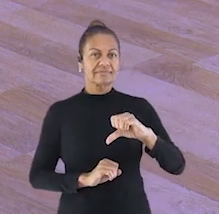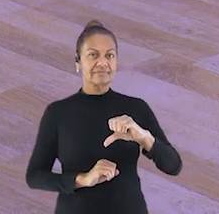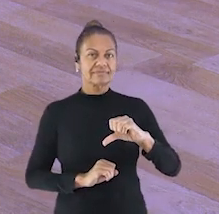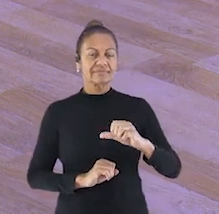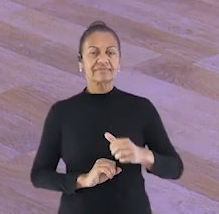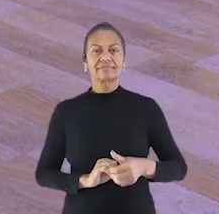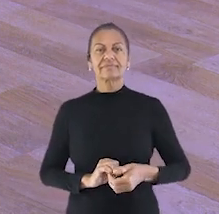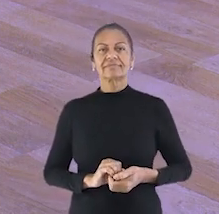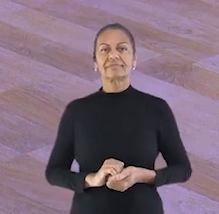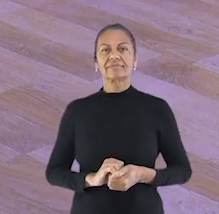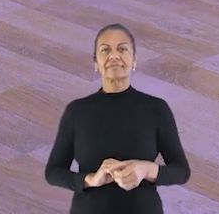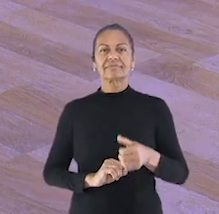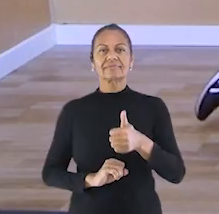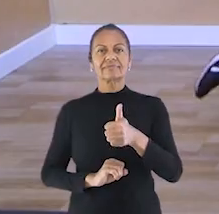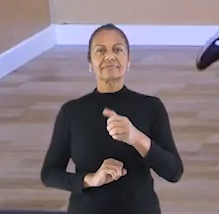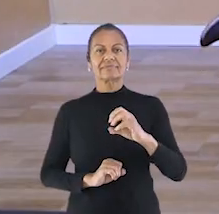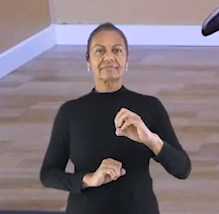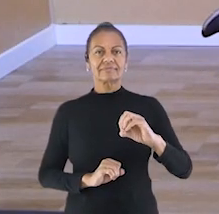nove,